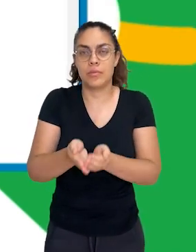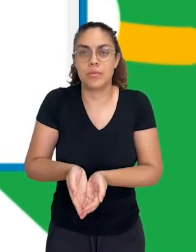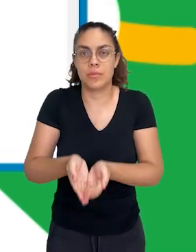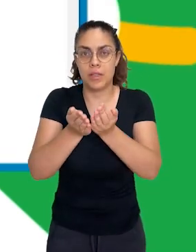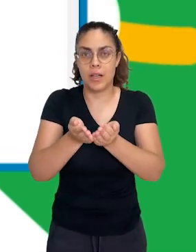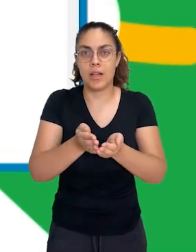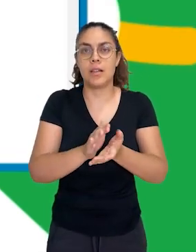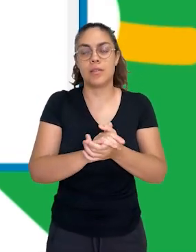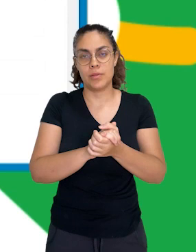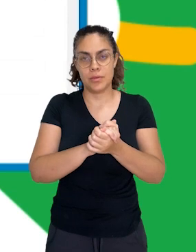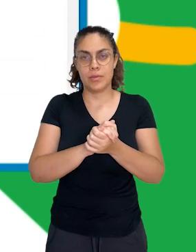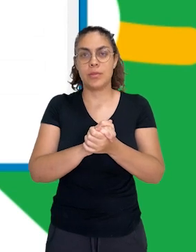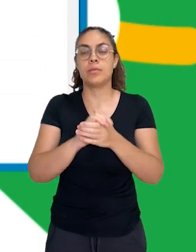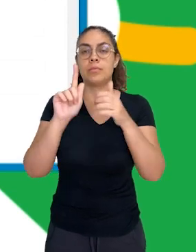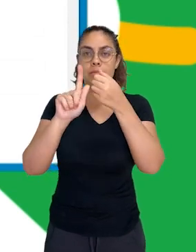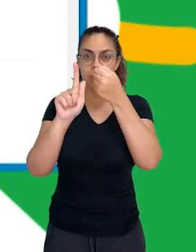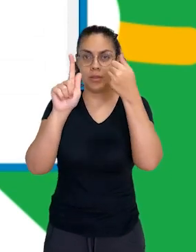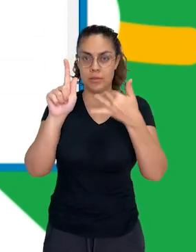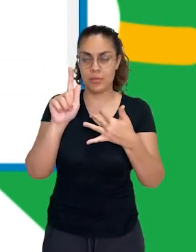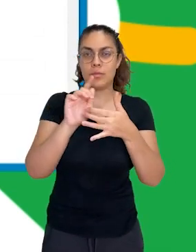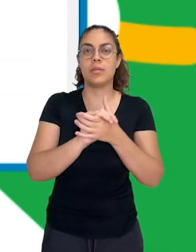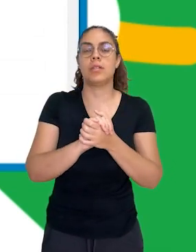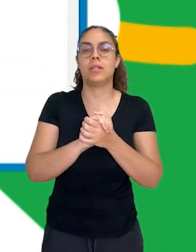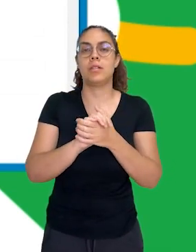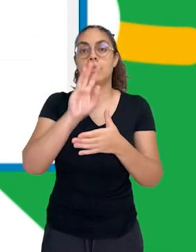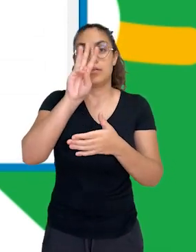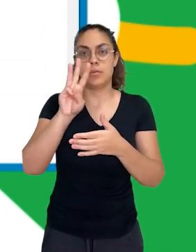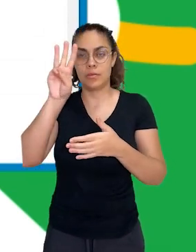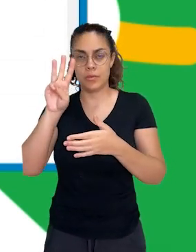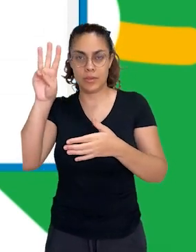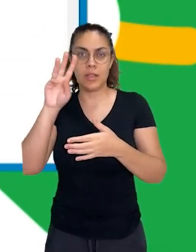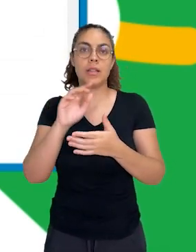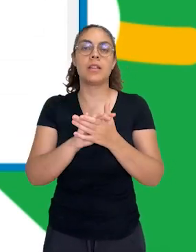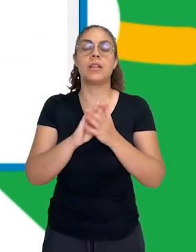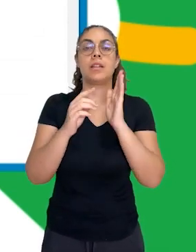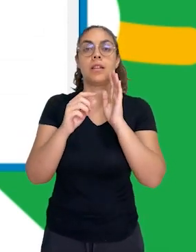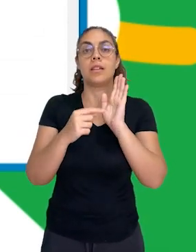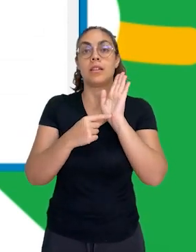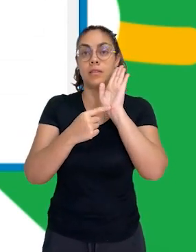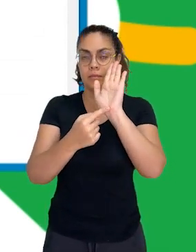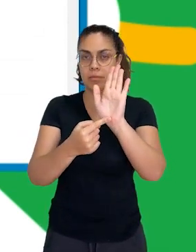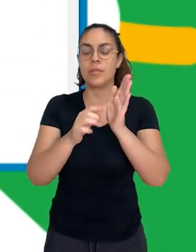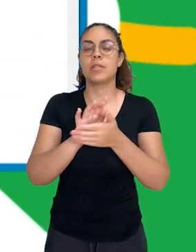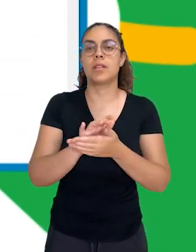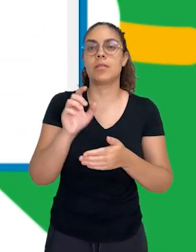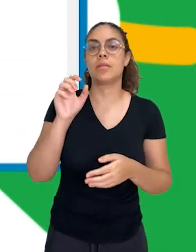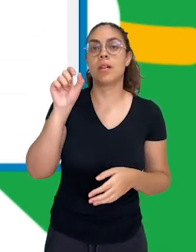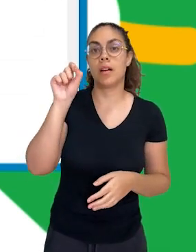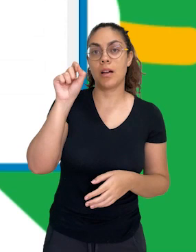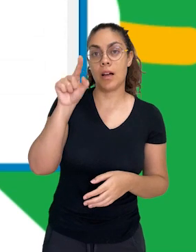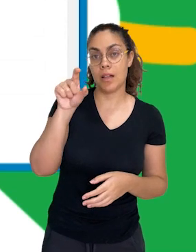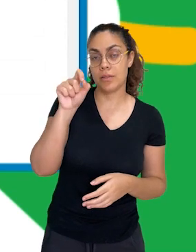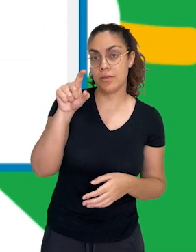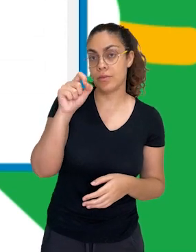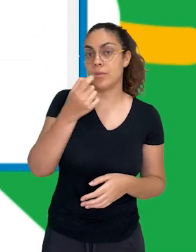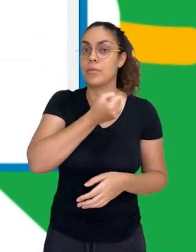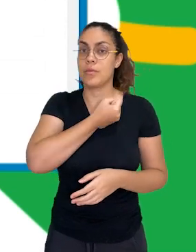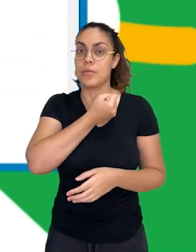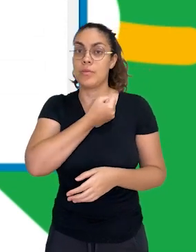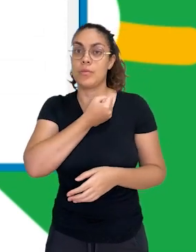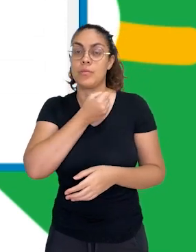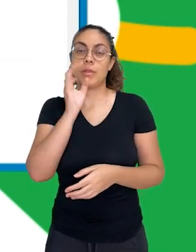é fornecido pelo Google. Simplesmente, gente, acessou o link, você vai ser direcionado para esse site, clicou aqui no botãozinho azul, o número